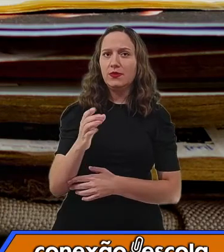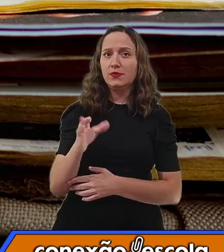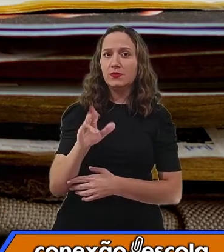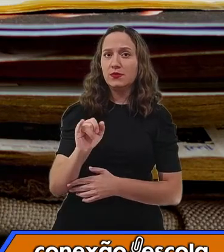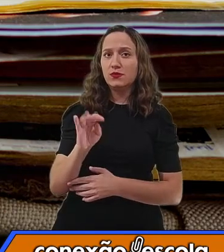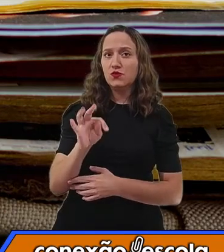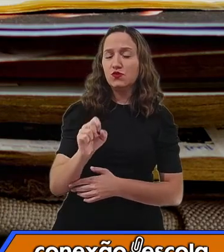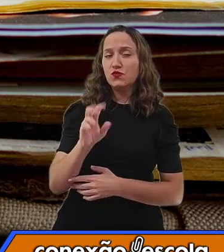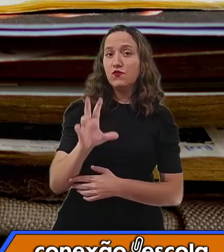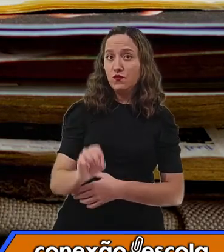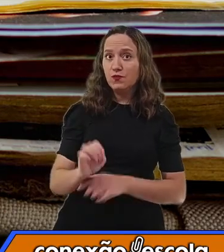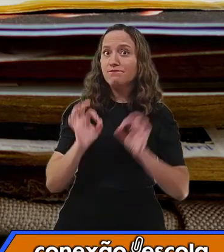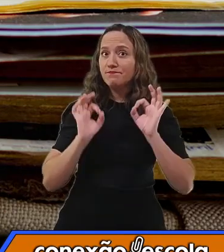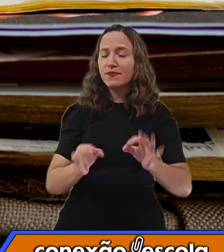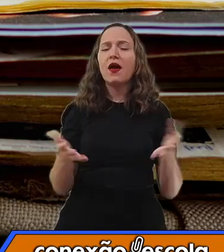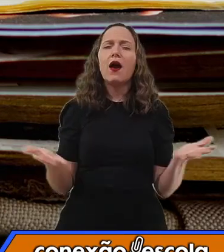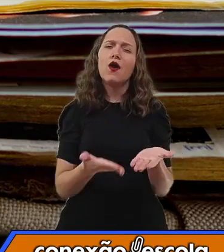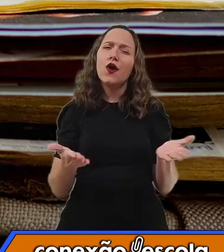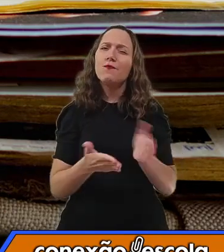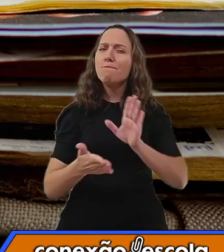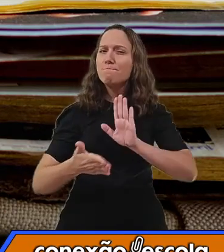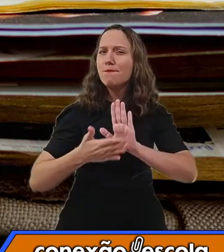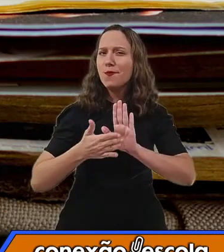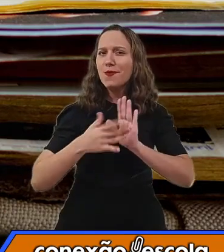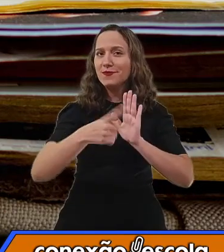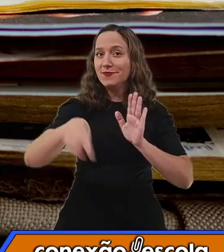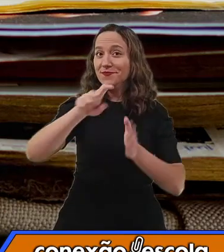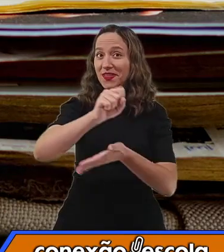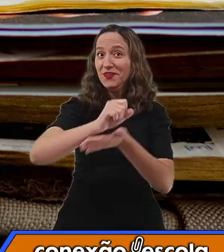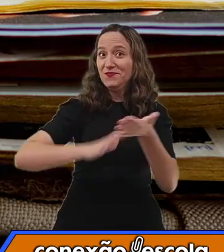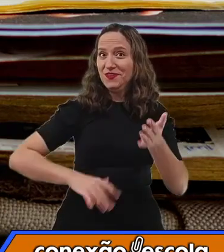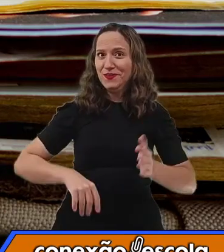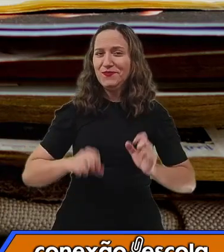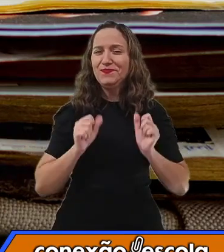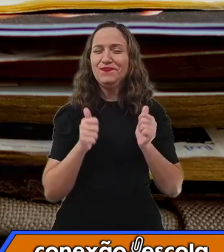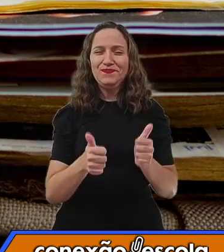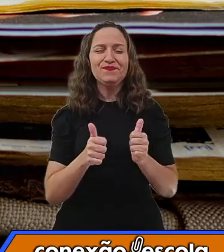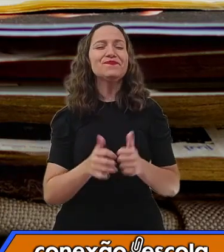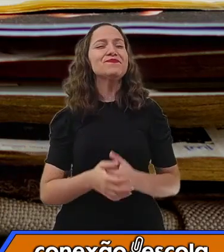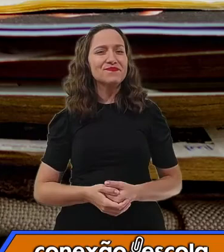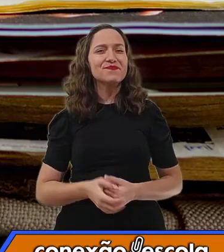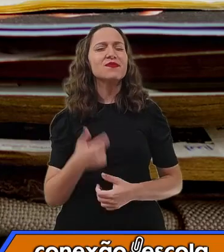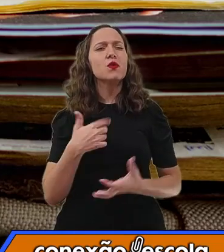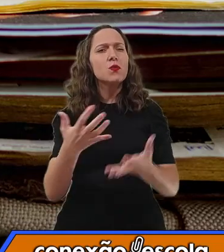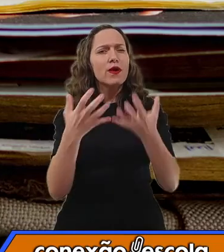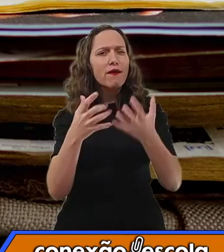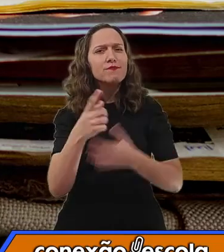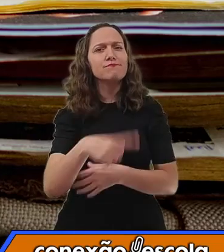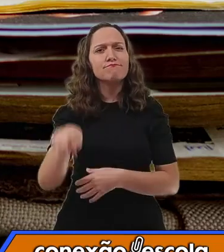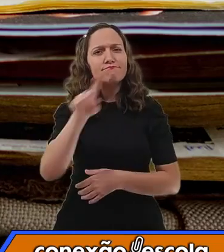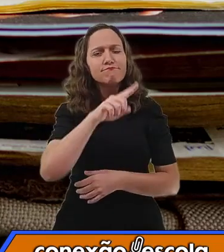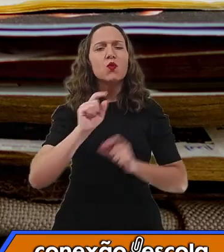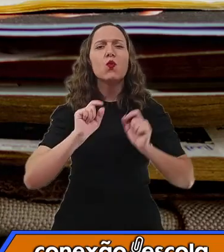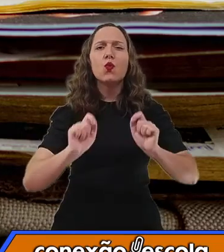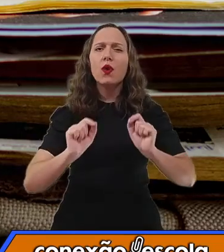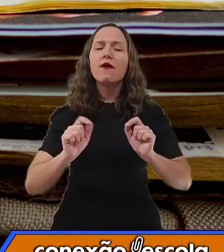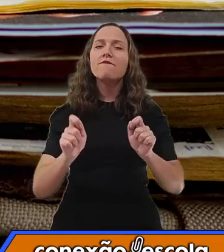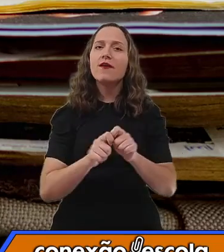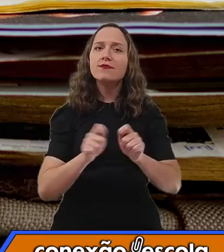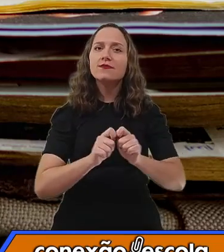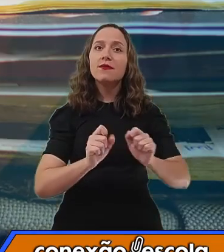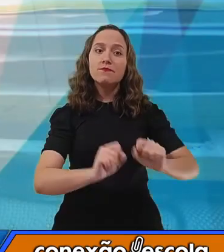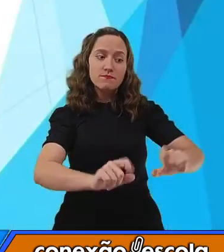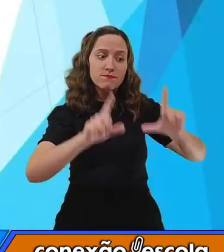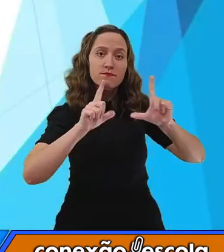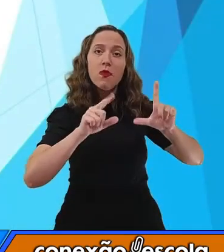certo, vamos propor uma atividade aqui para vocês. Eu gostaria de propor que vocês construíssem uma placa de